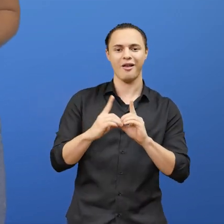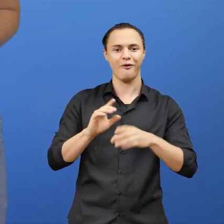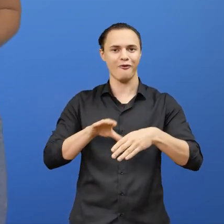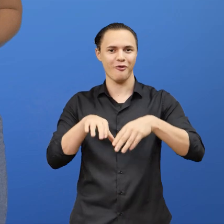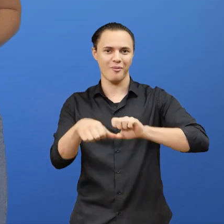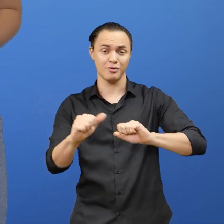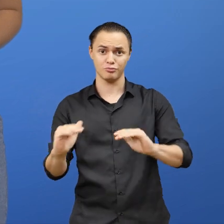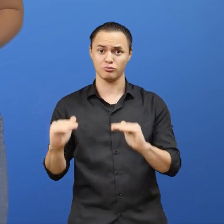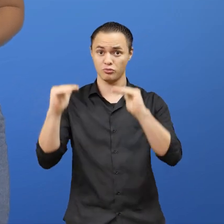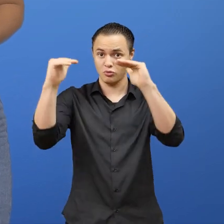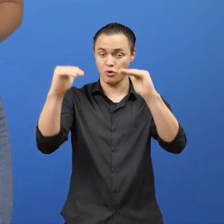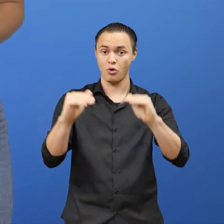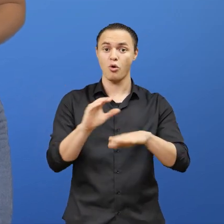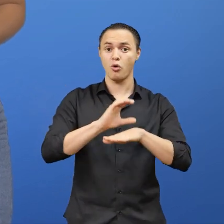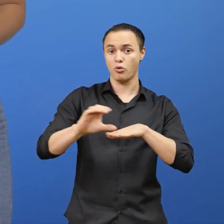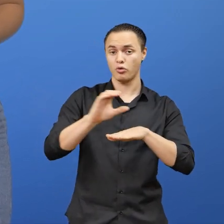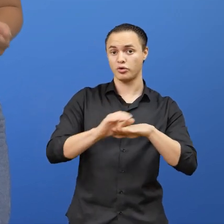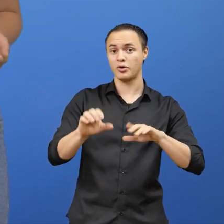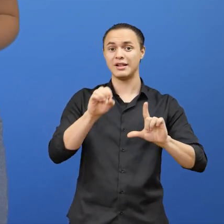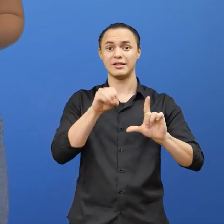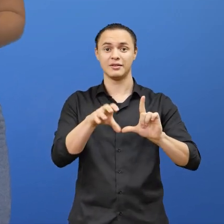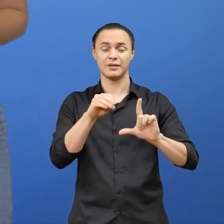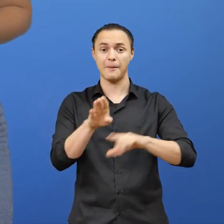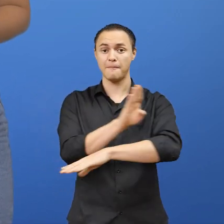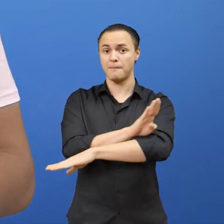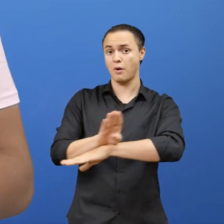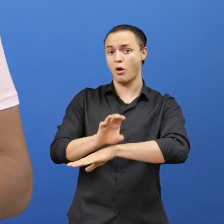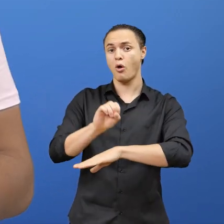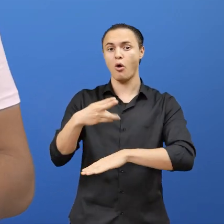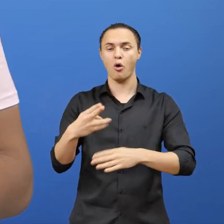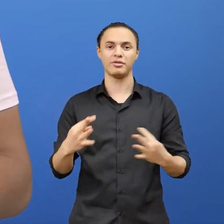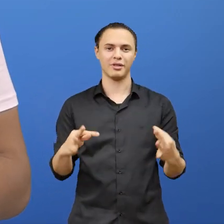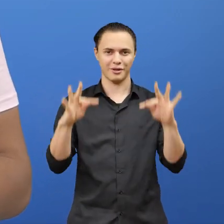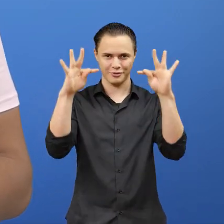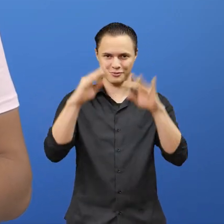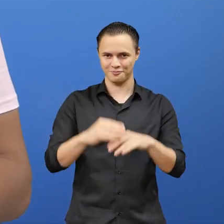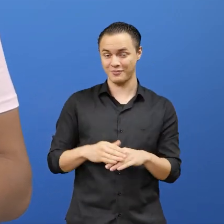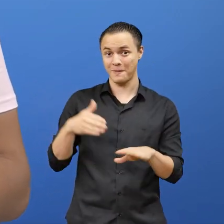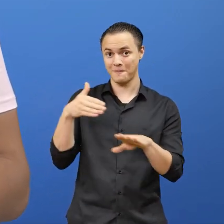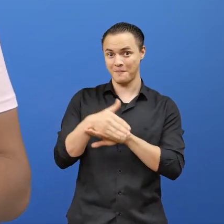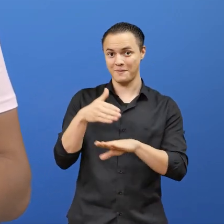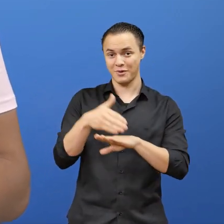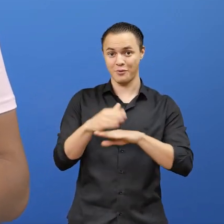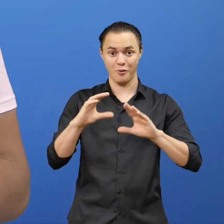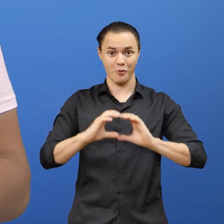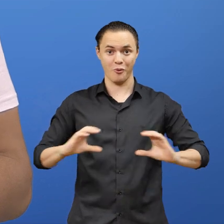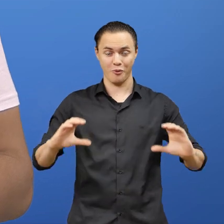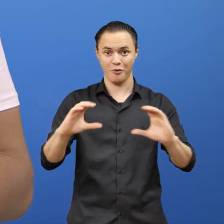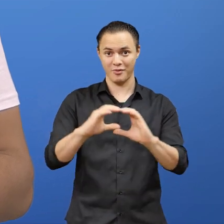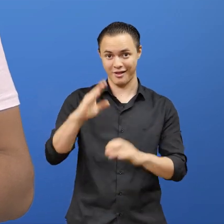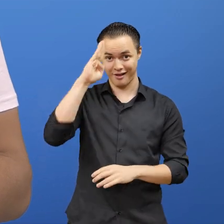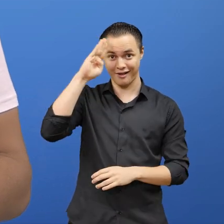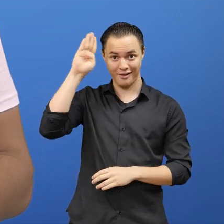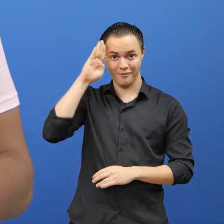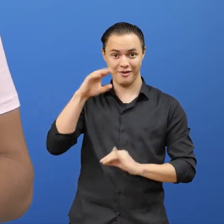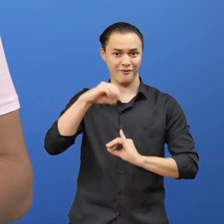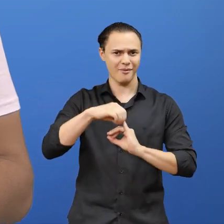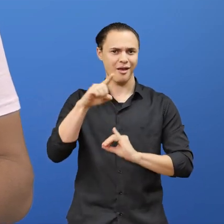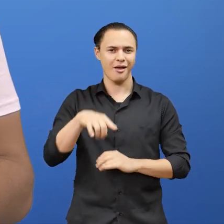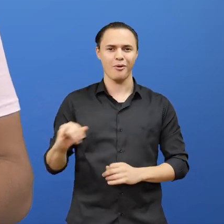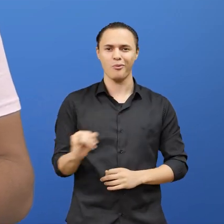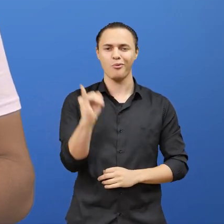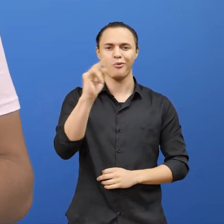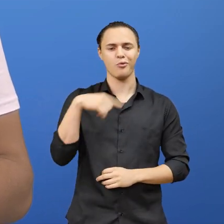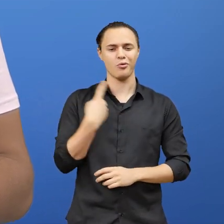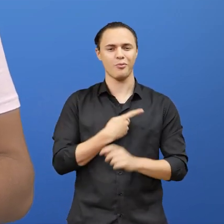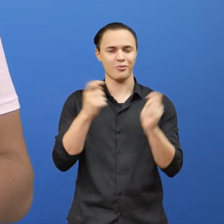seja dos cursos de tecnologia, de licenciatura ou de bacharelado. A participação da comunidade acadêmica do IFB é fundamental para